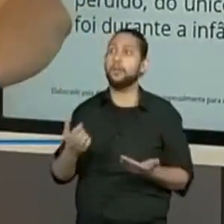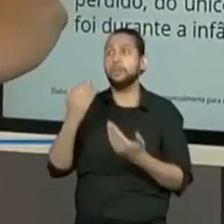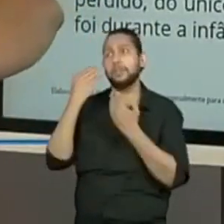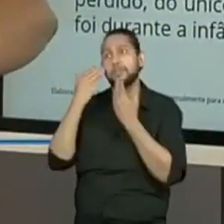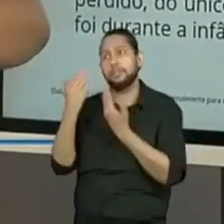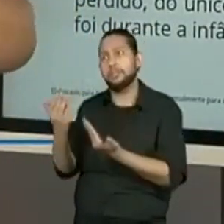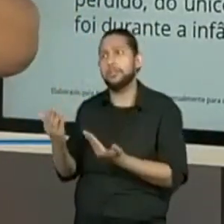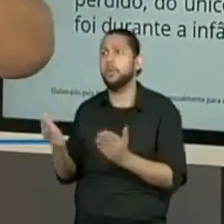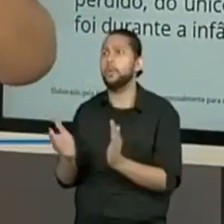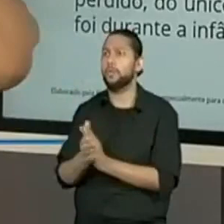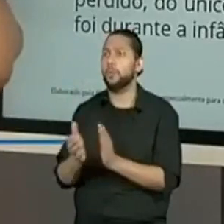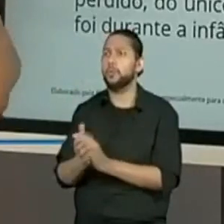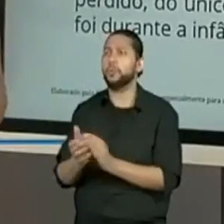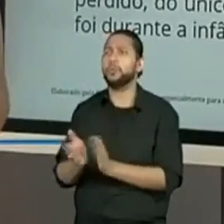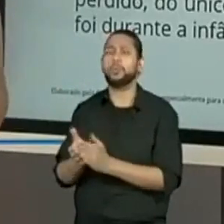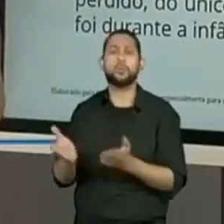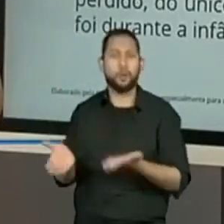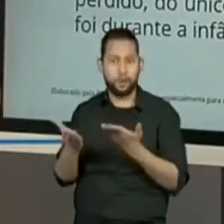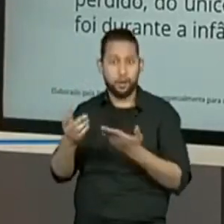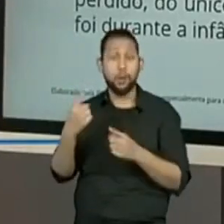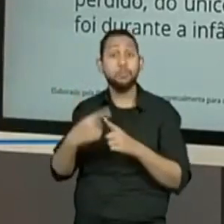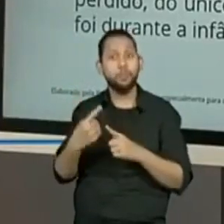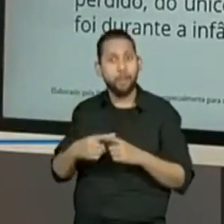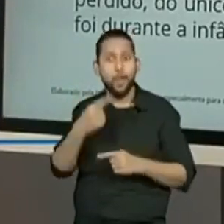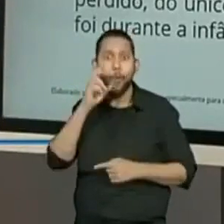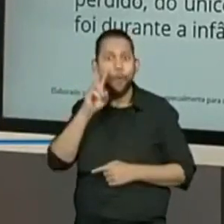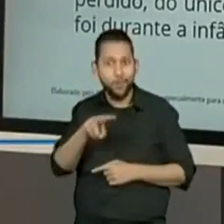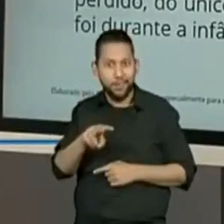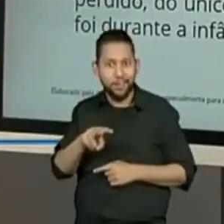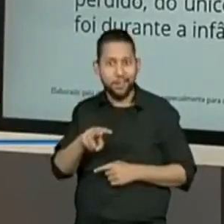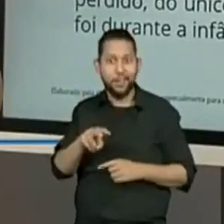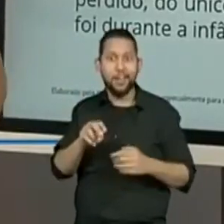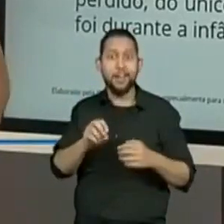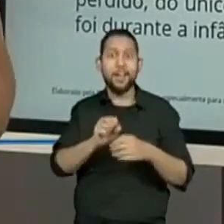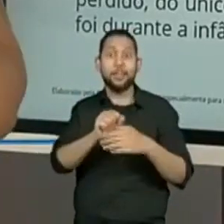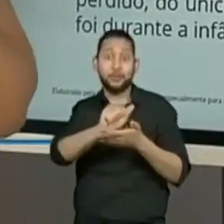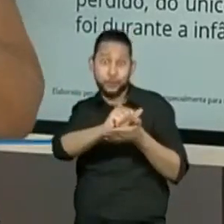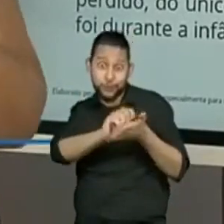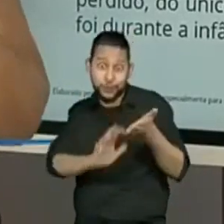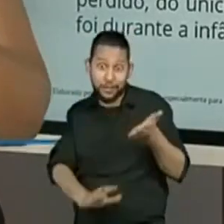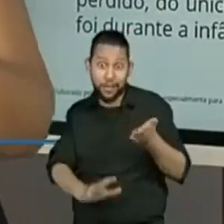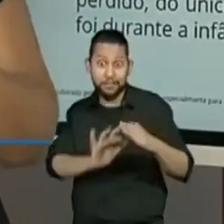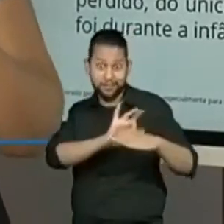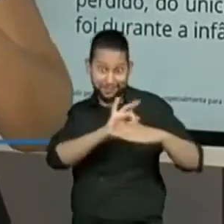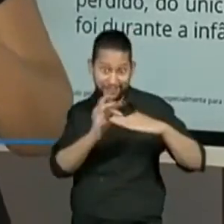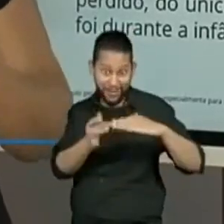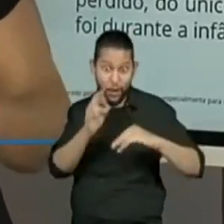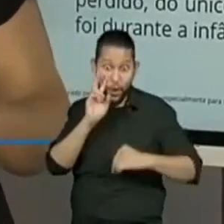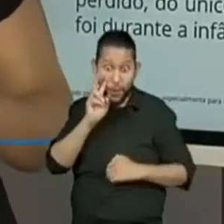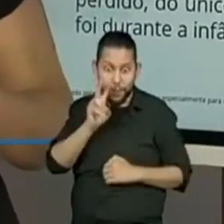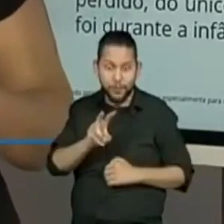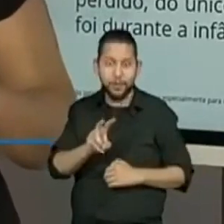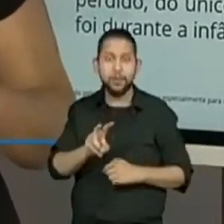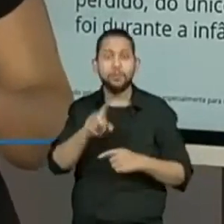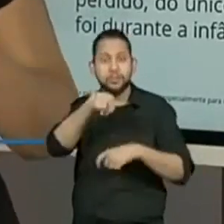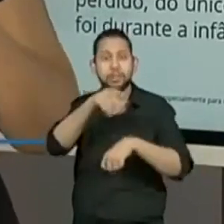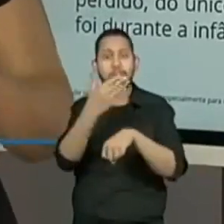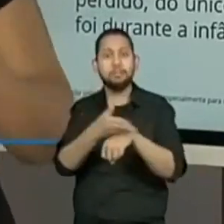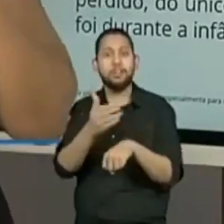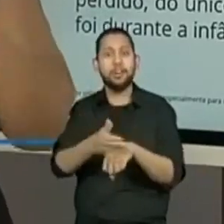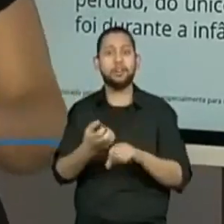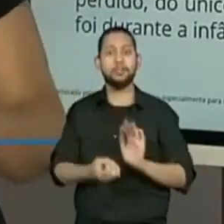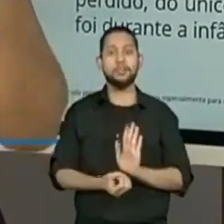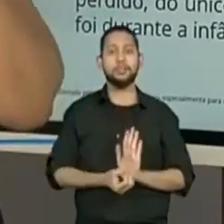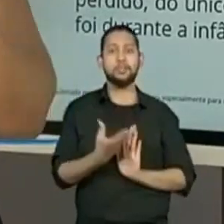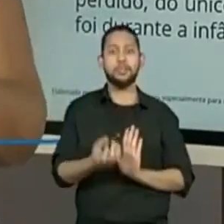elogiar os alunos que mandaram as atividades que eu achei bacana, do pessoal ensaiando para um sarau. E